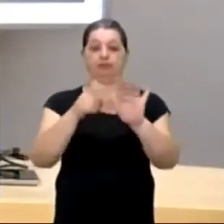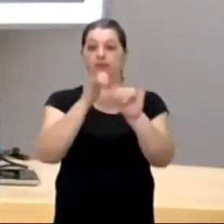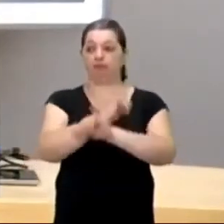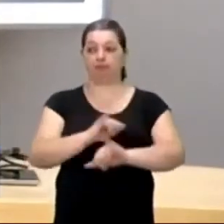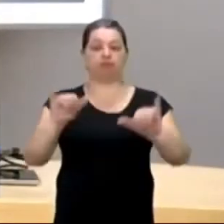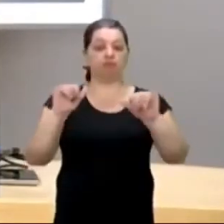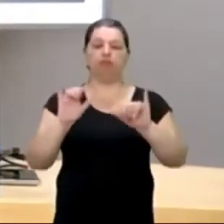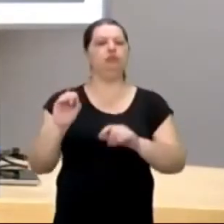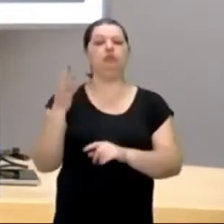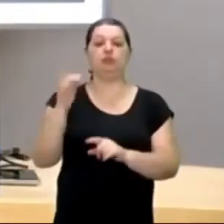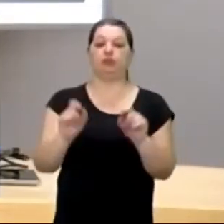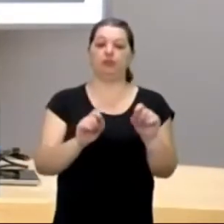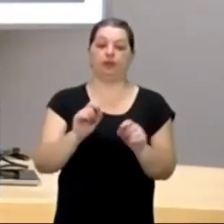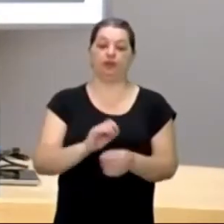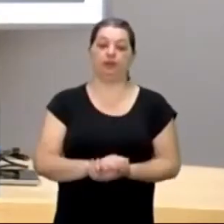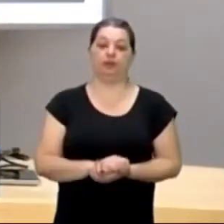acontece?